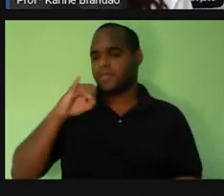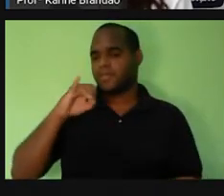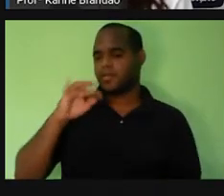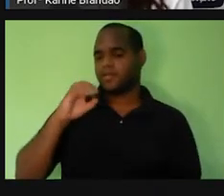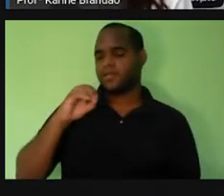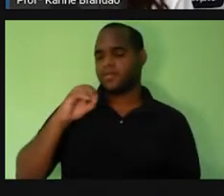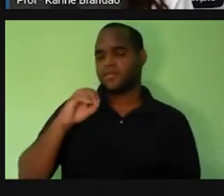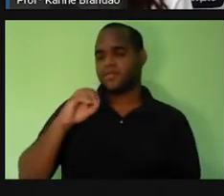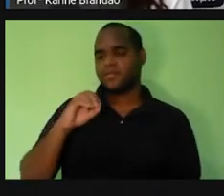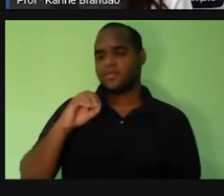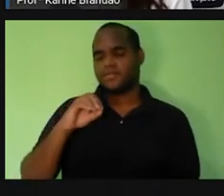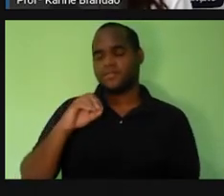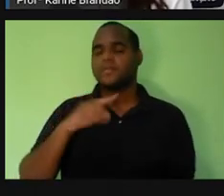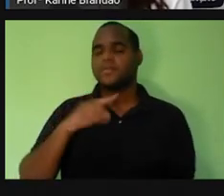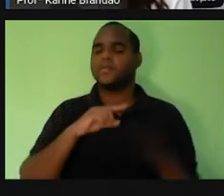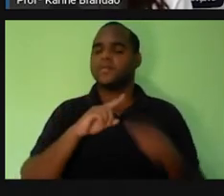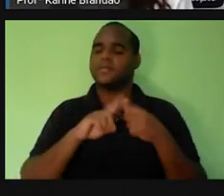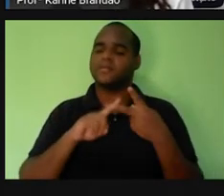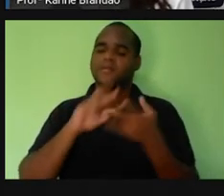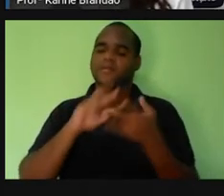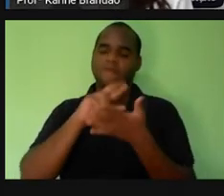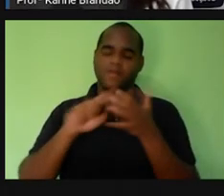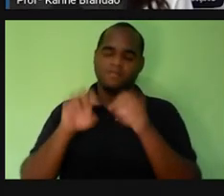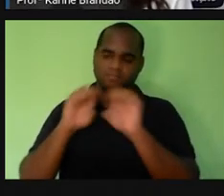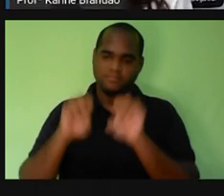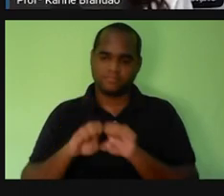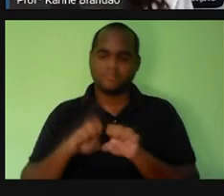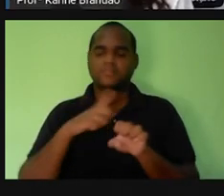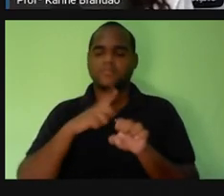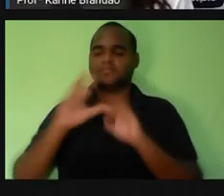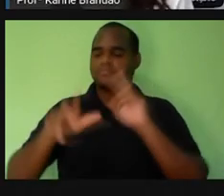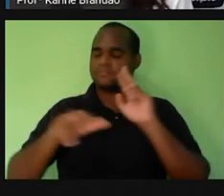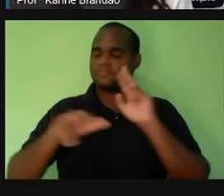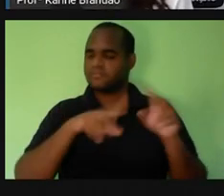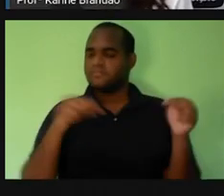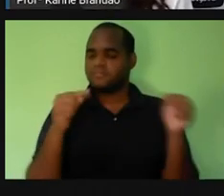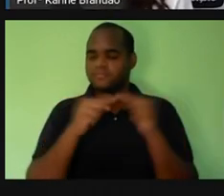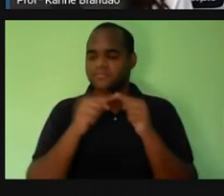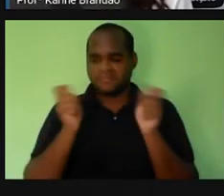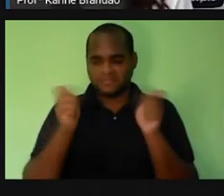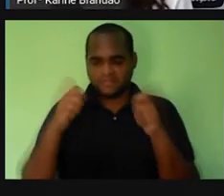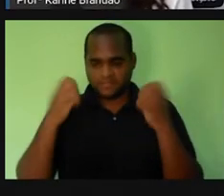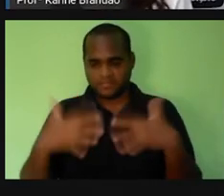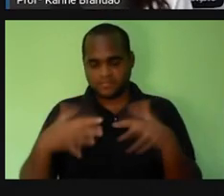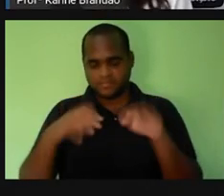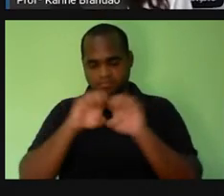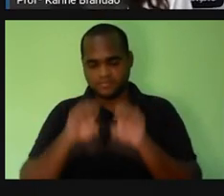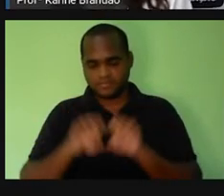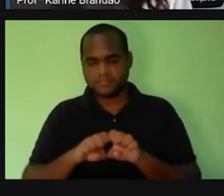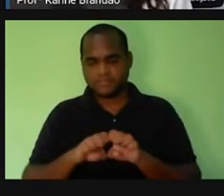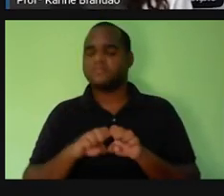as duas têm. Mas existem estruturas que são diferentes. Existem estruturas aqui que são exclusivas,